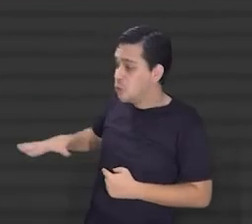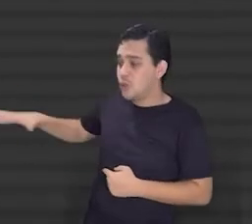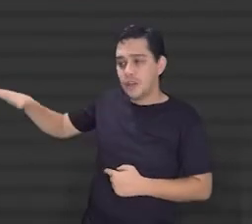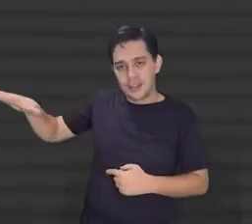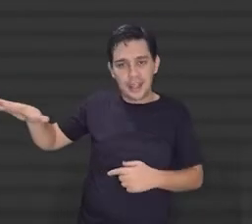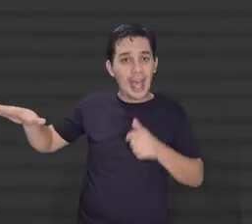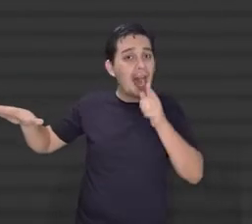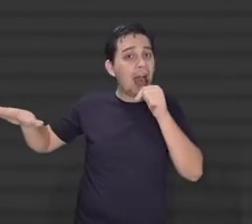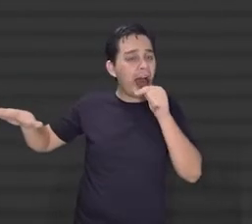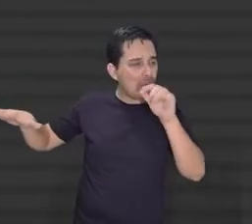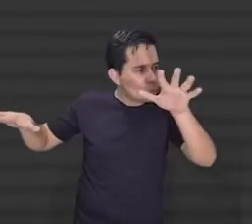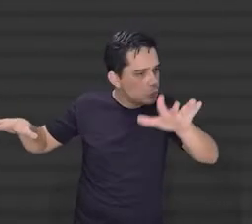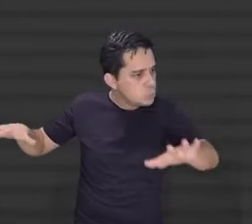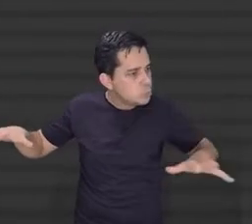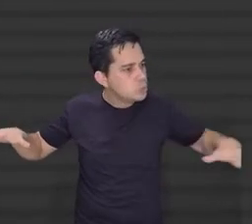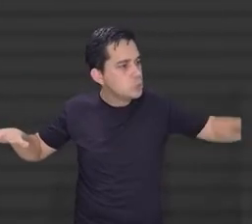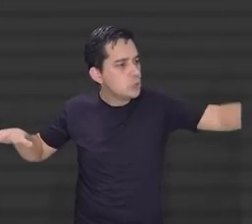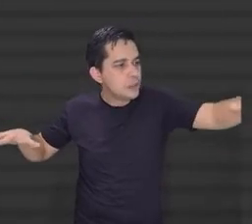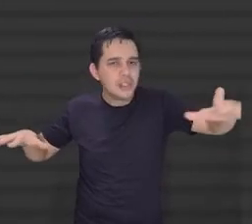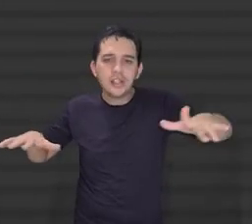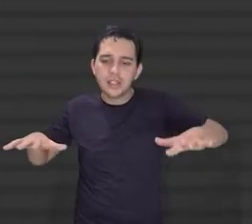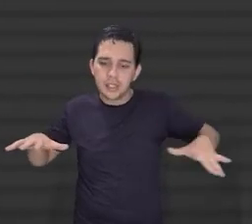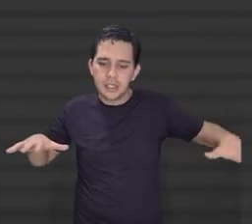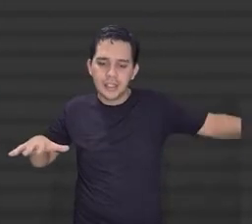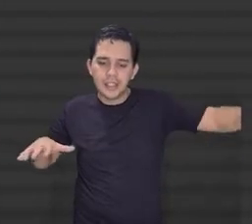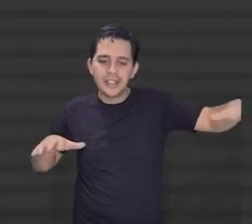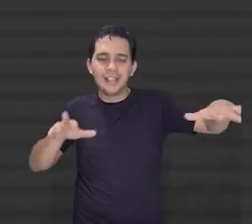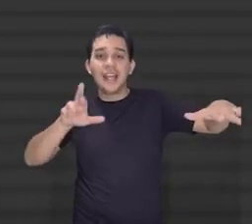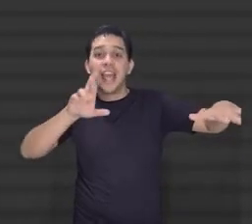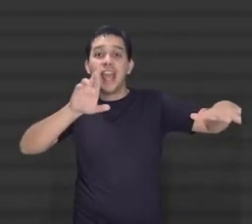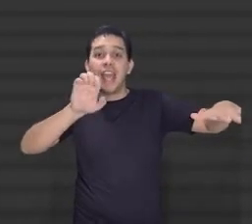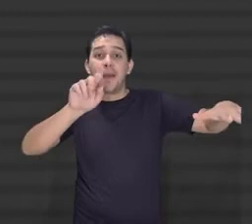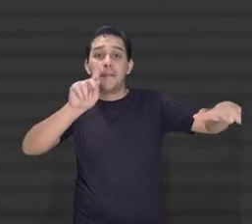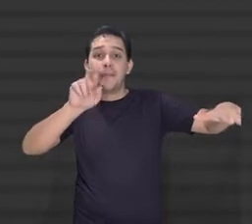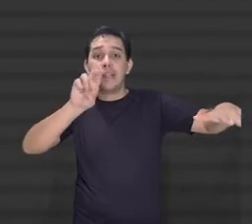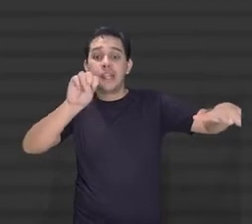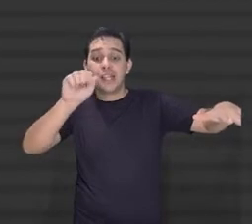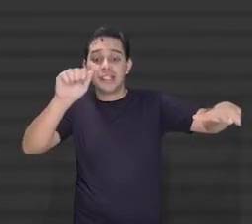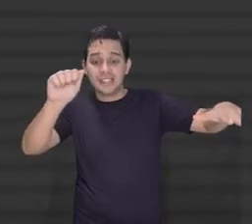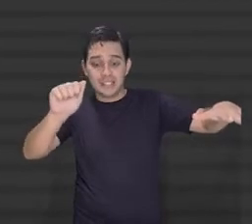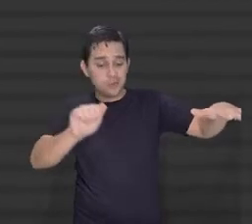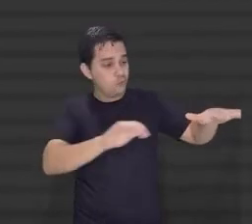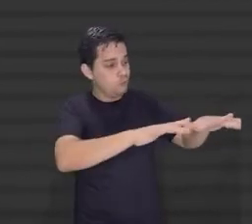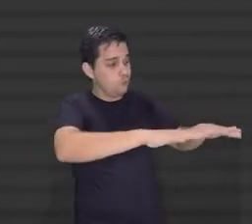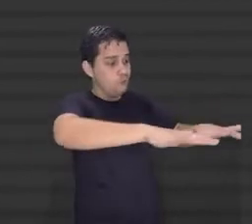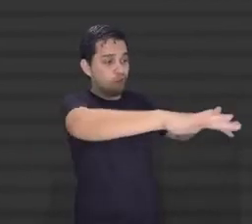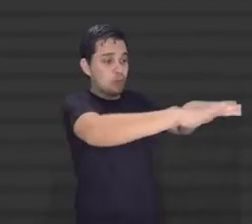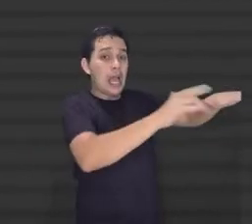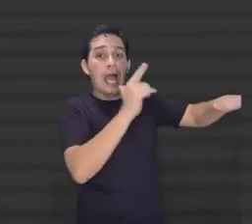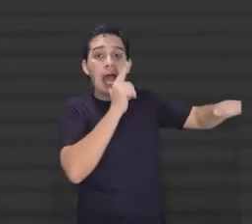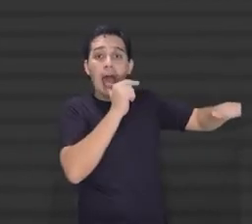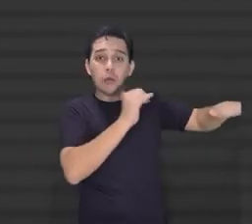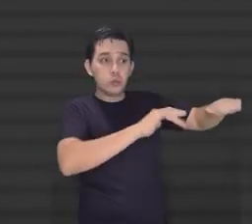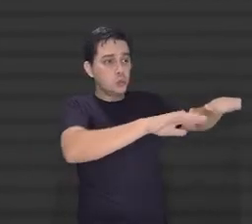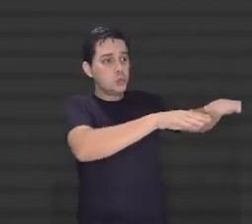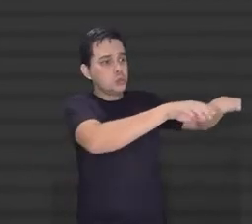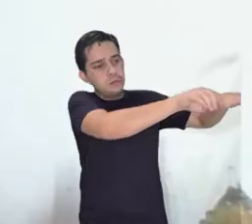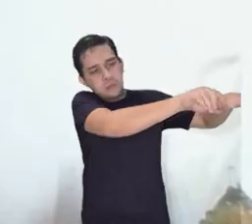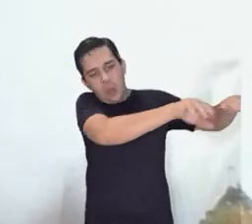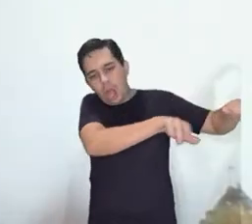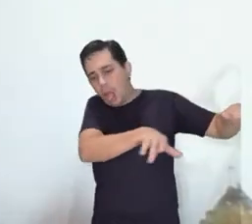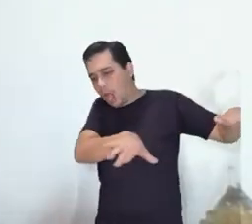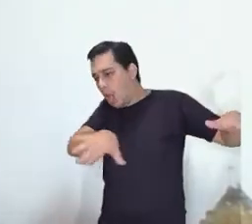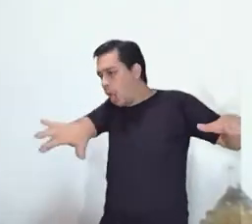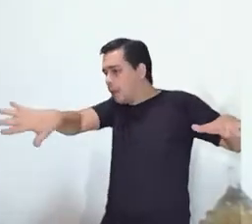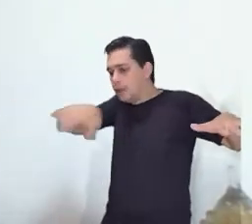Prolagos. Essa represa tem capacidade para abastecer todos estes oito municípios e ainda toda a